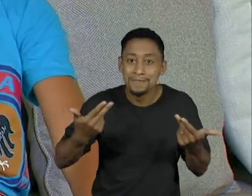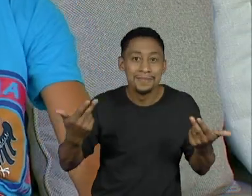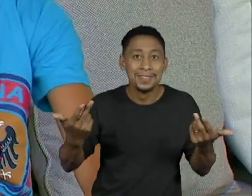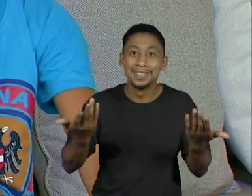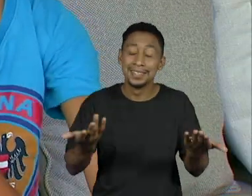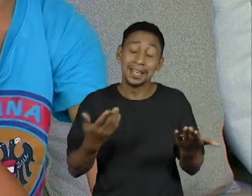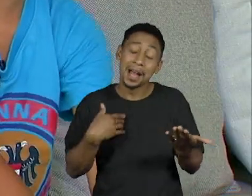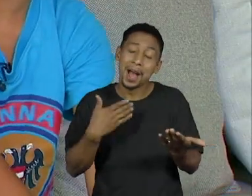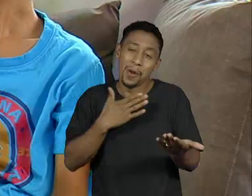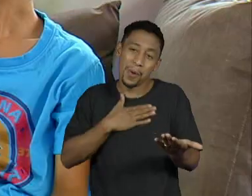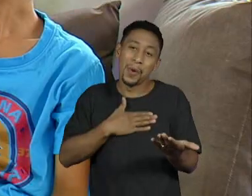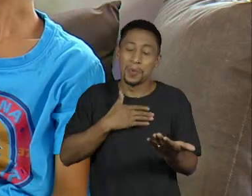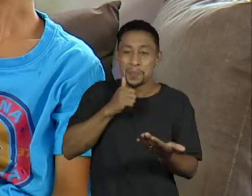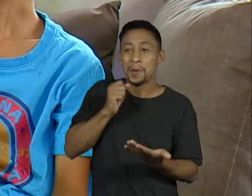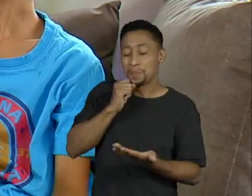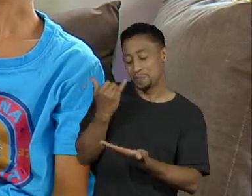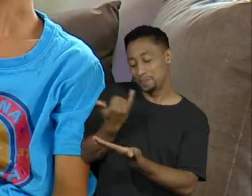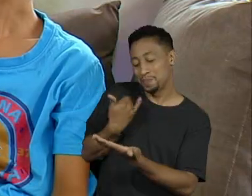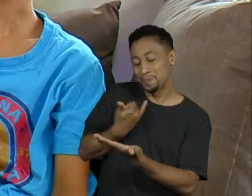lá e lê para a gente.